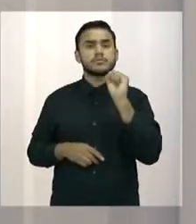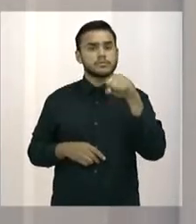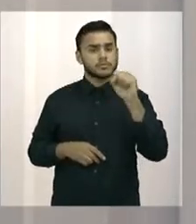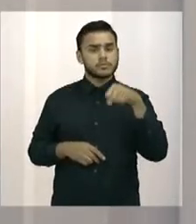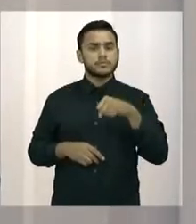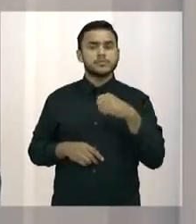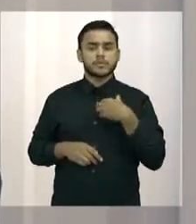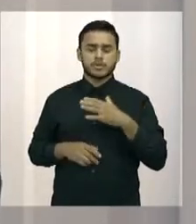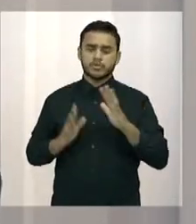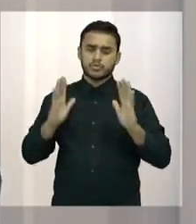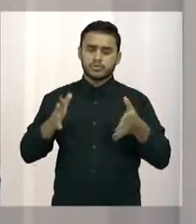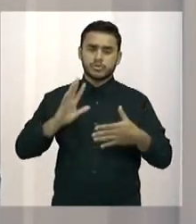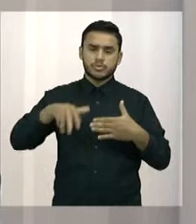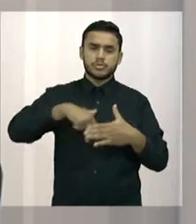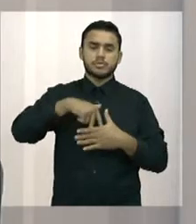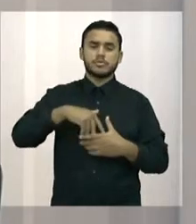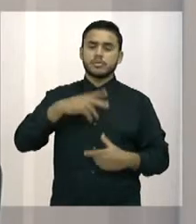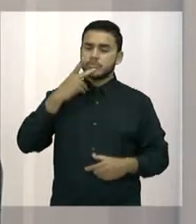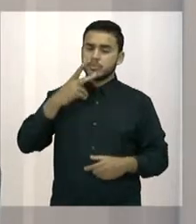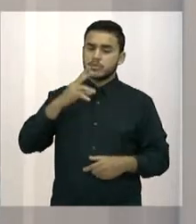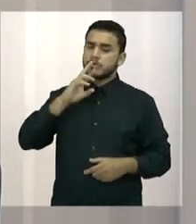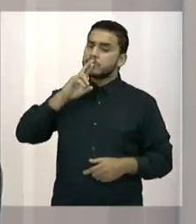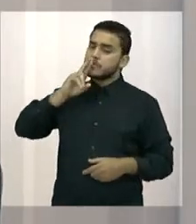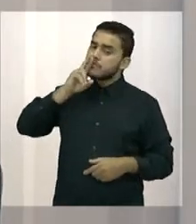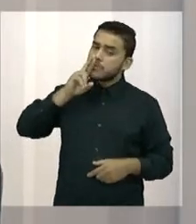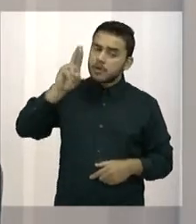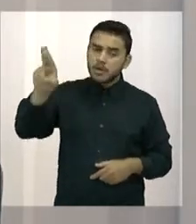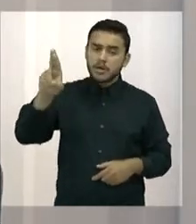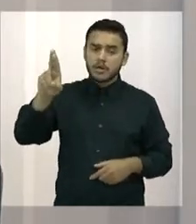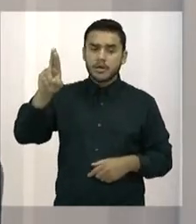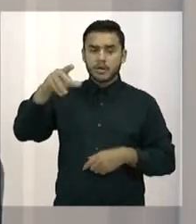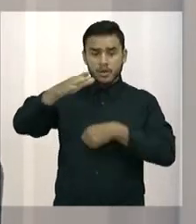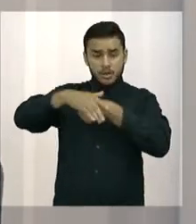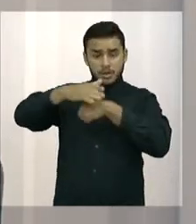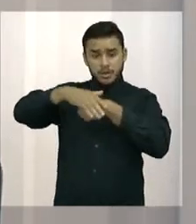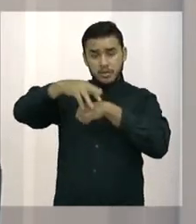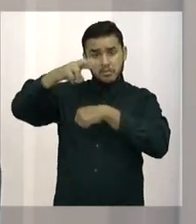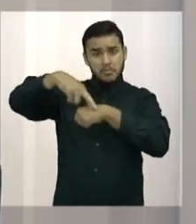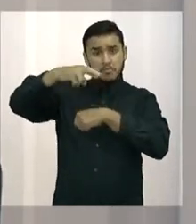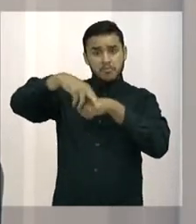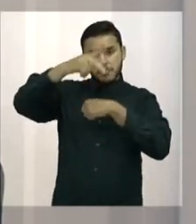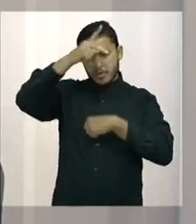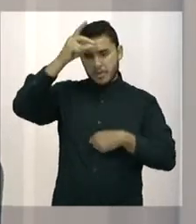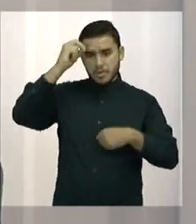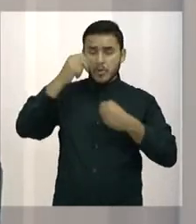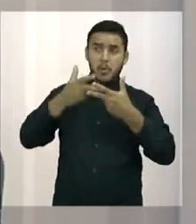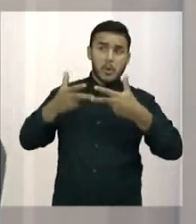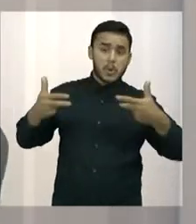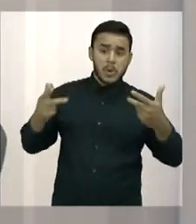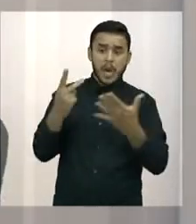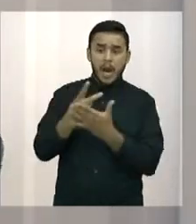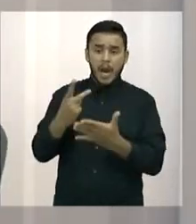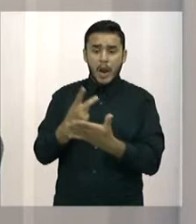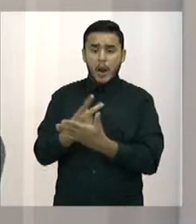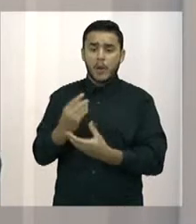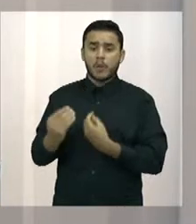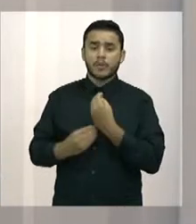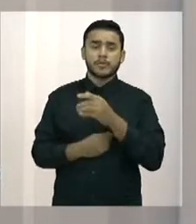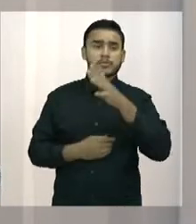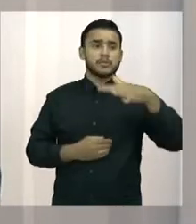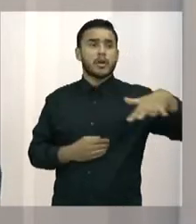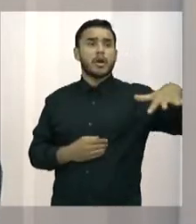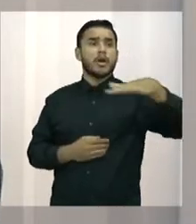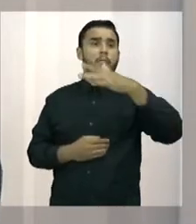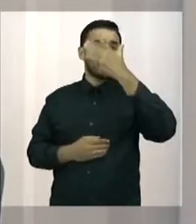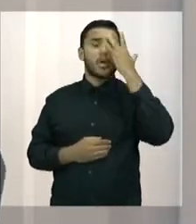intervenções minhas ali, dando em cima do próprio governo, Alberto Cláudio, por conta de certas coisas que a comunidade fica